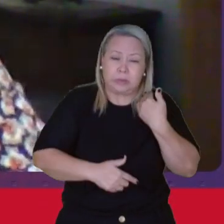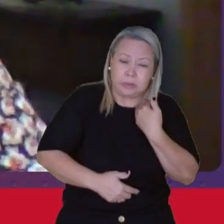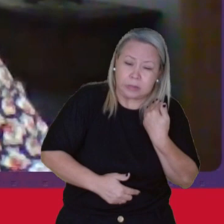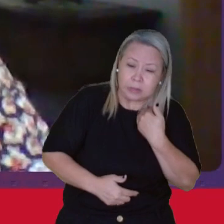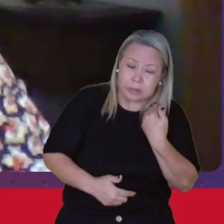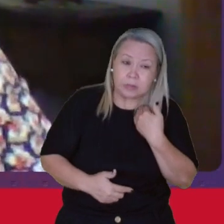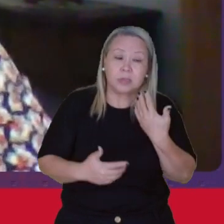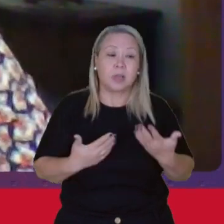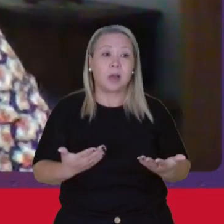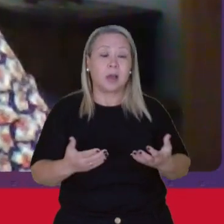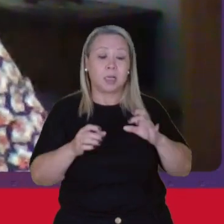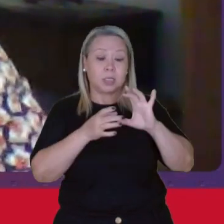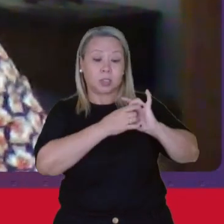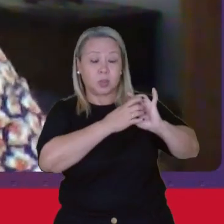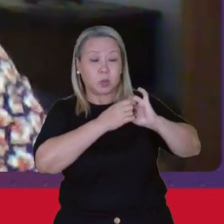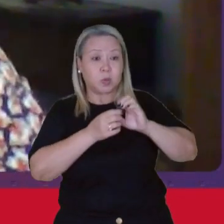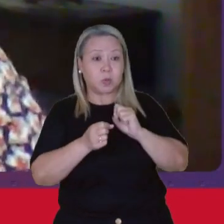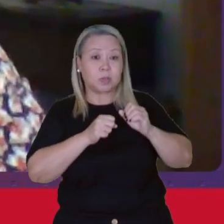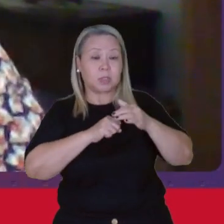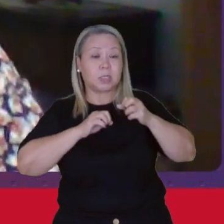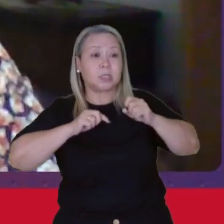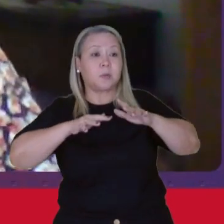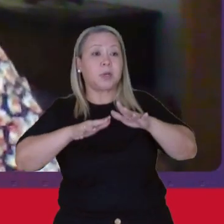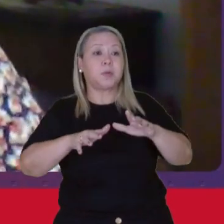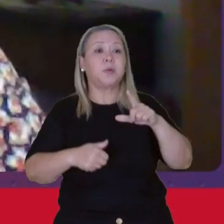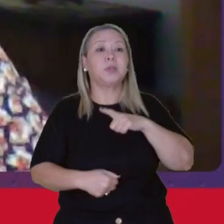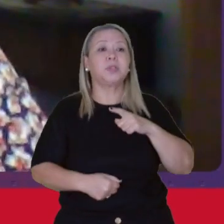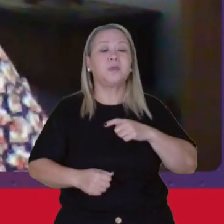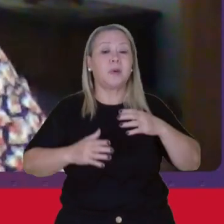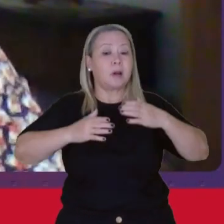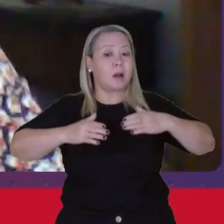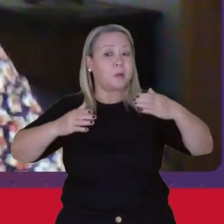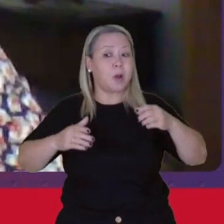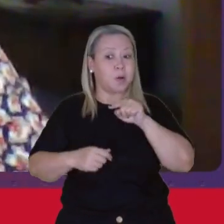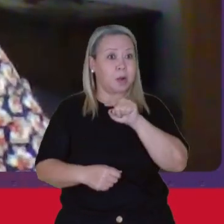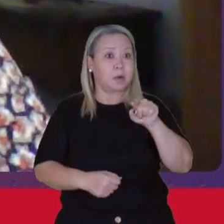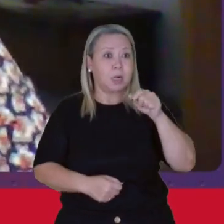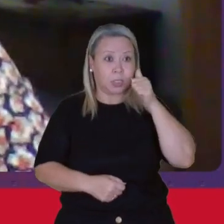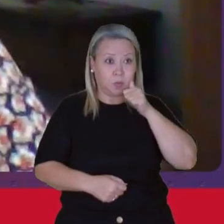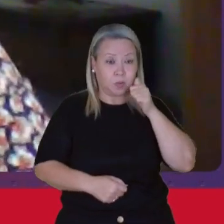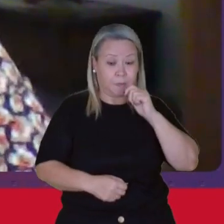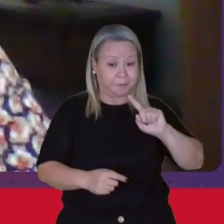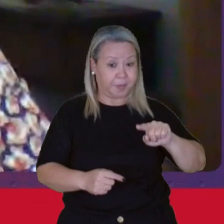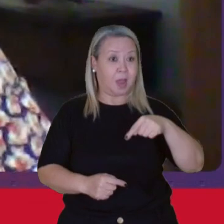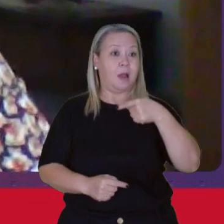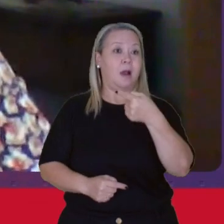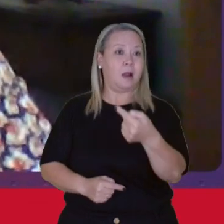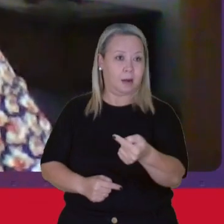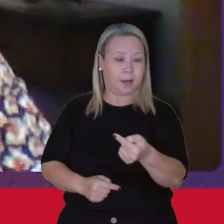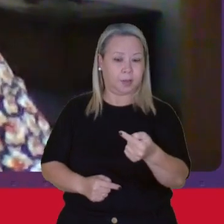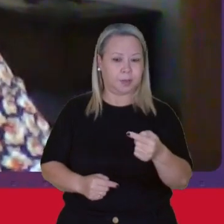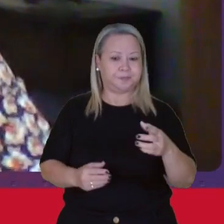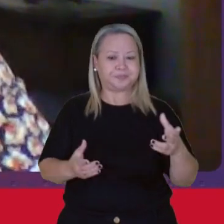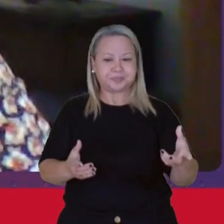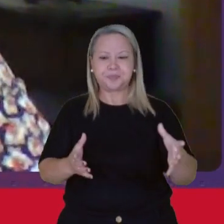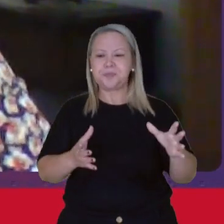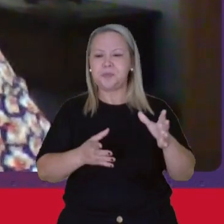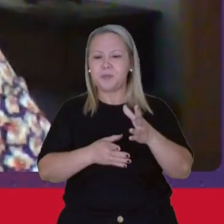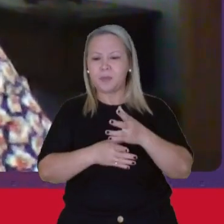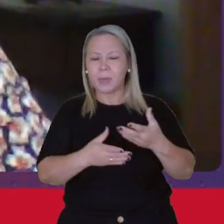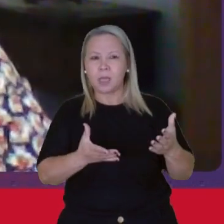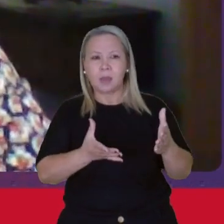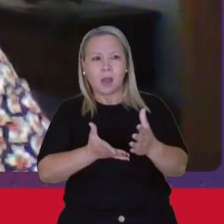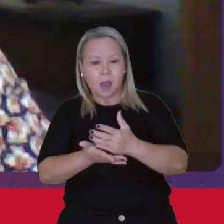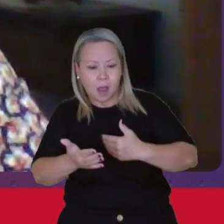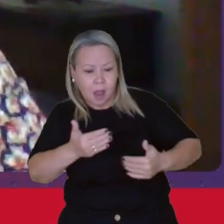contexto Da pandemia Em que elas tiveram A maioria Delas Que além De acumular As tarefas